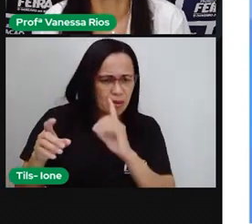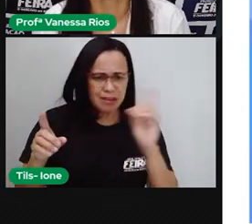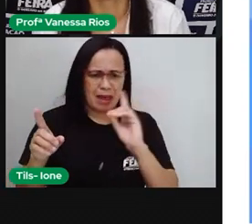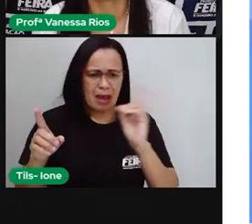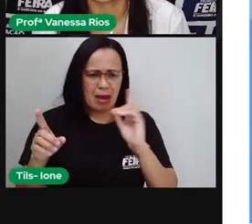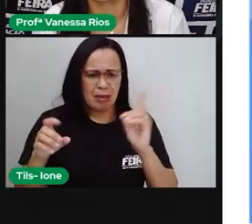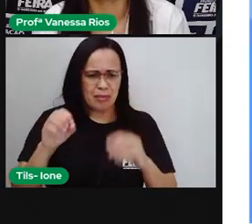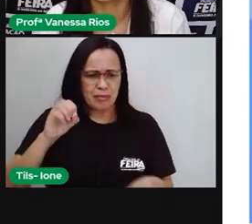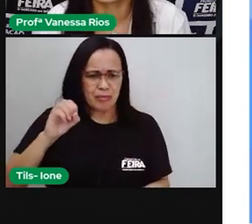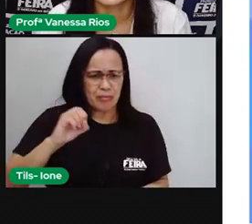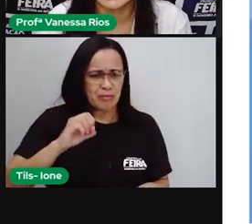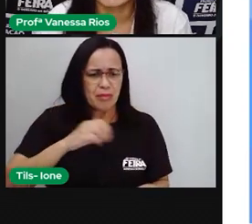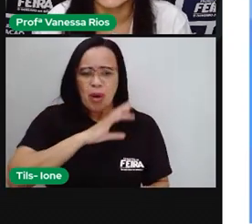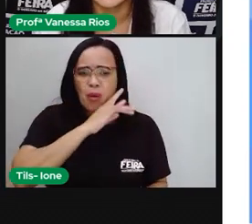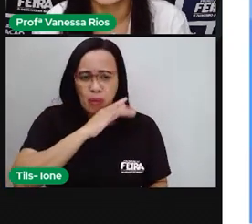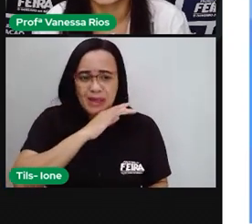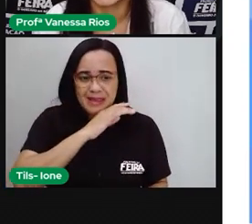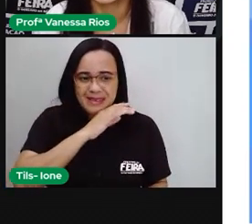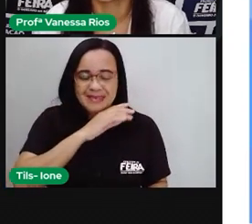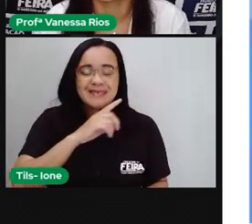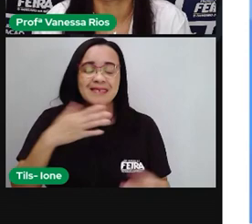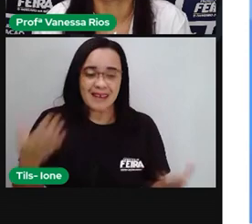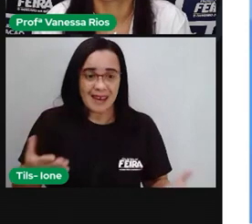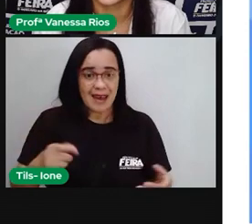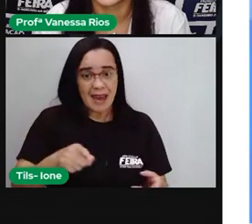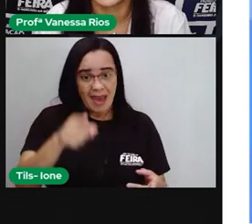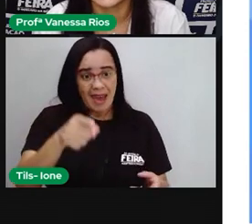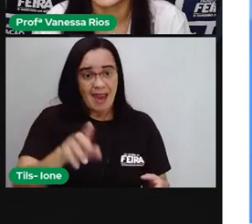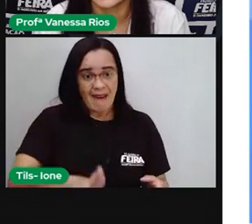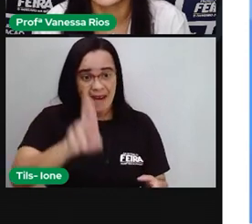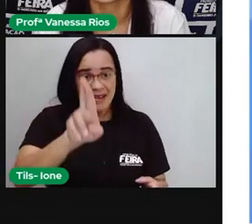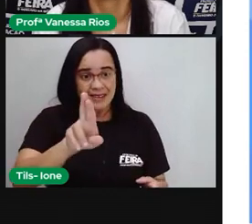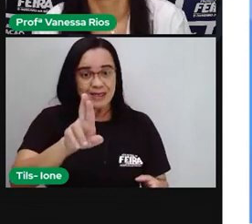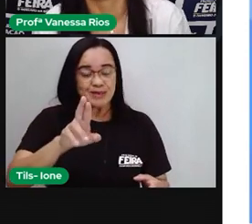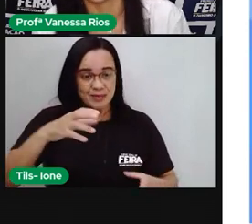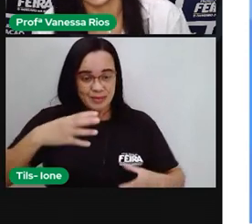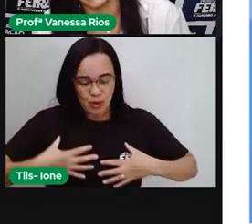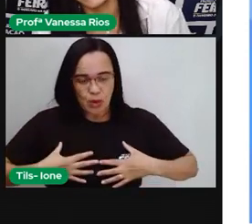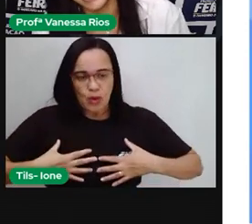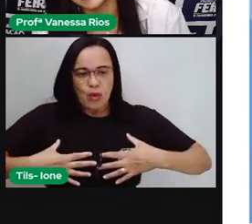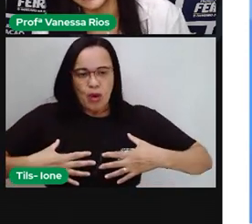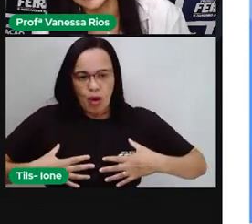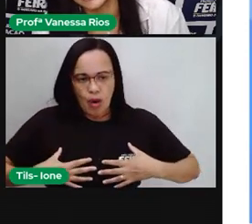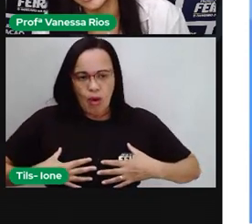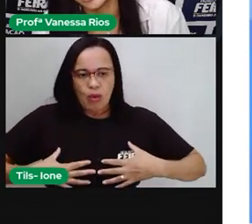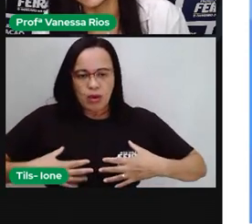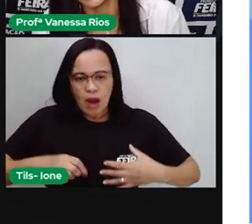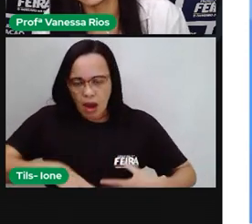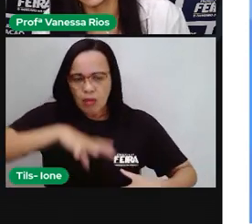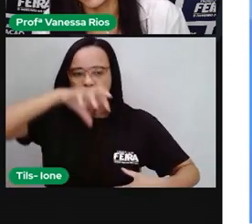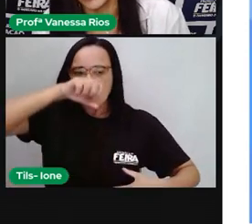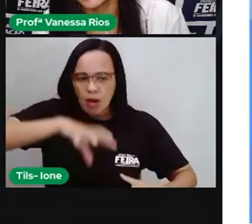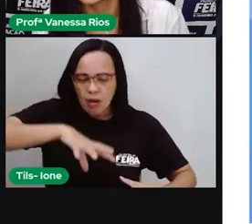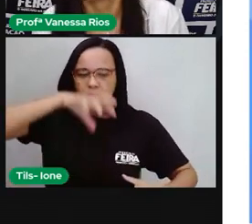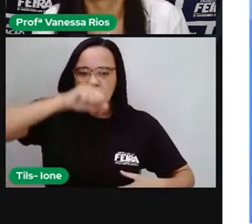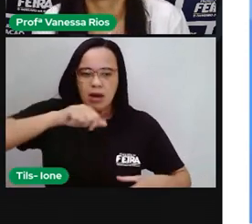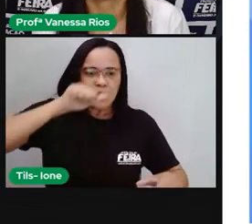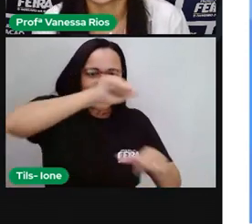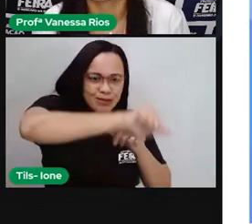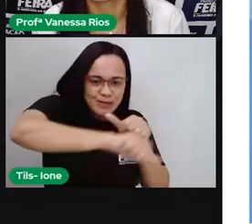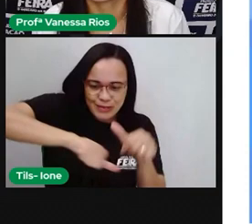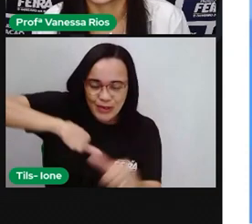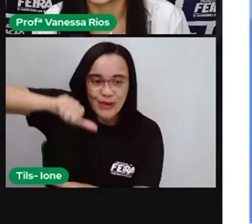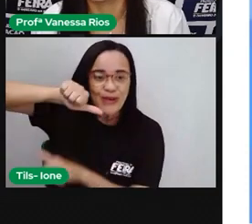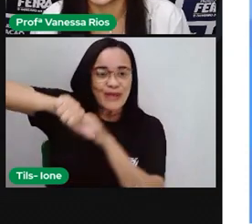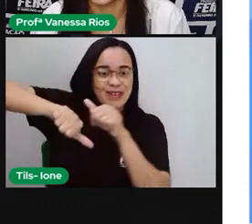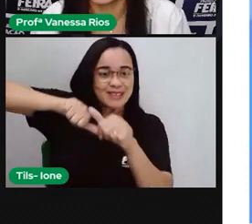respiratório é responsável aí por fazer essa troca gasosa. Trocar o gás oxigênio que entrou, o